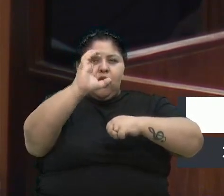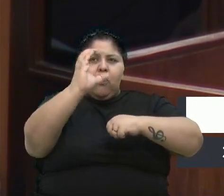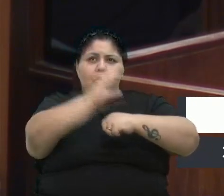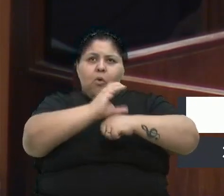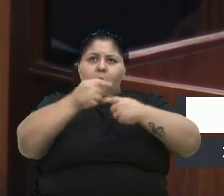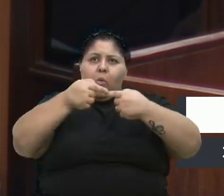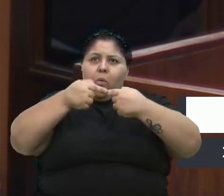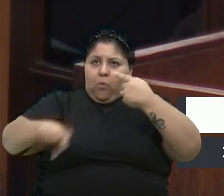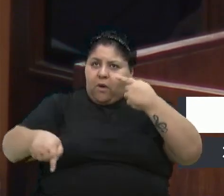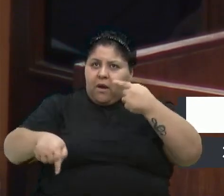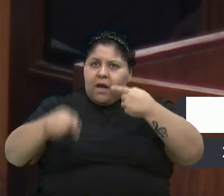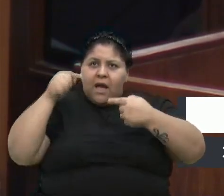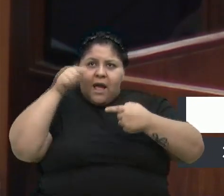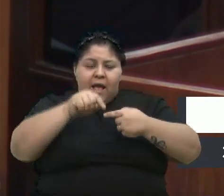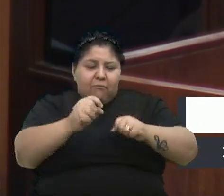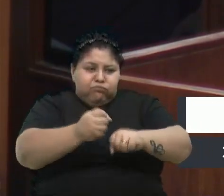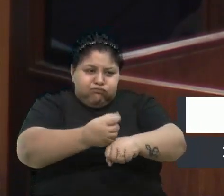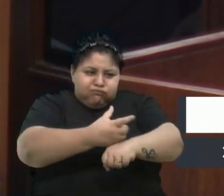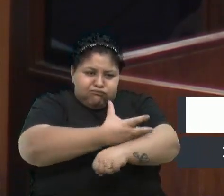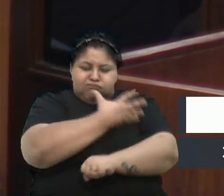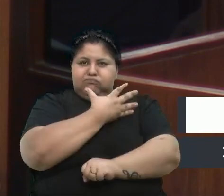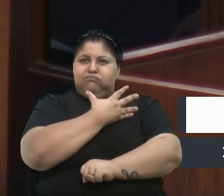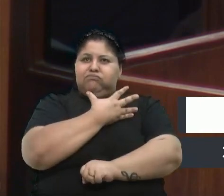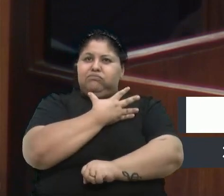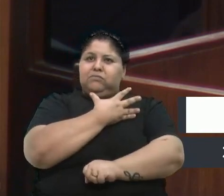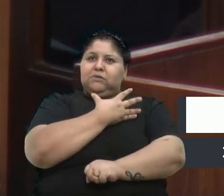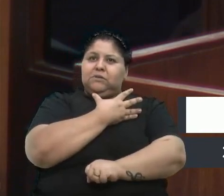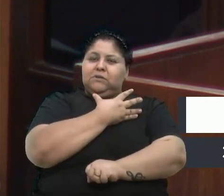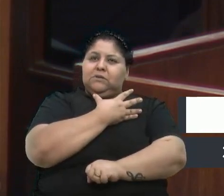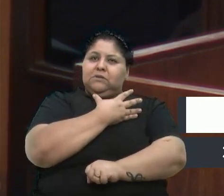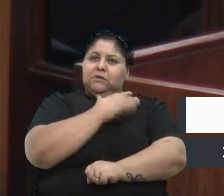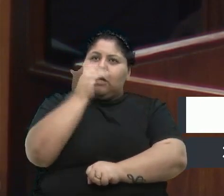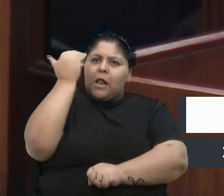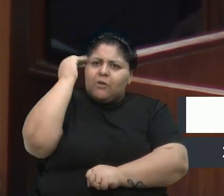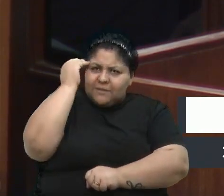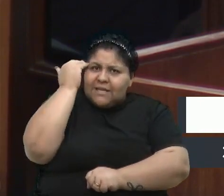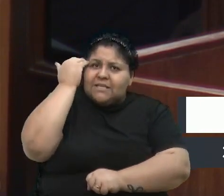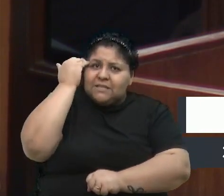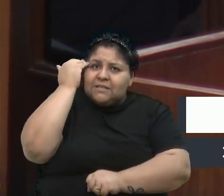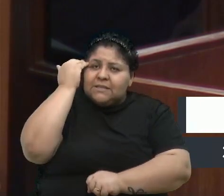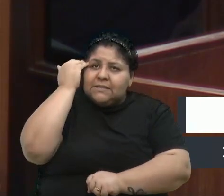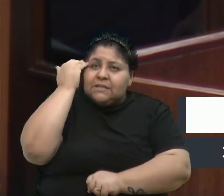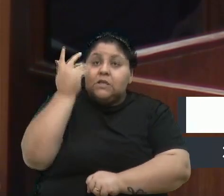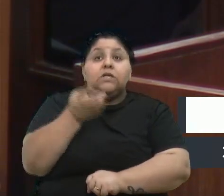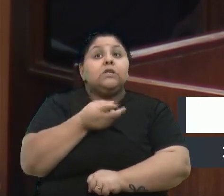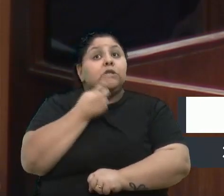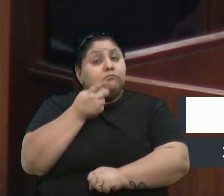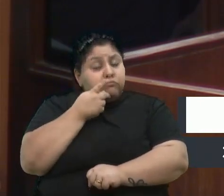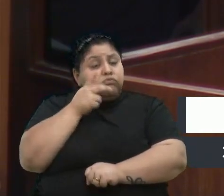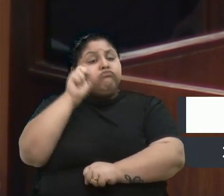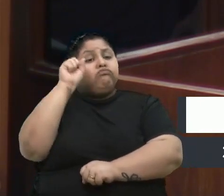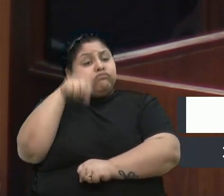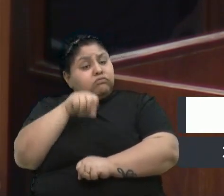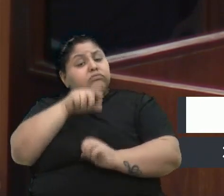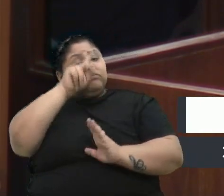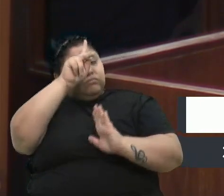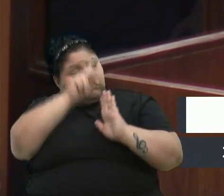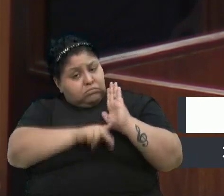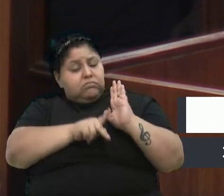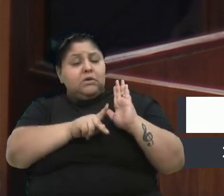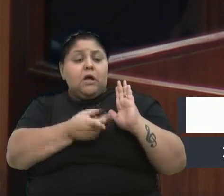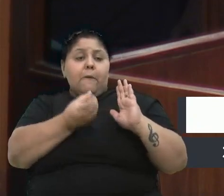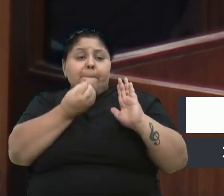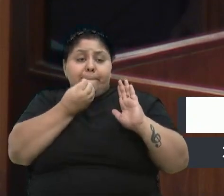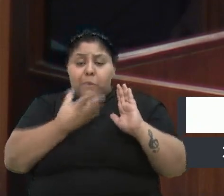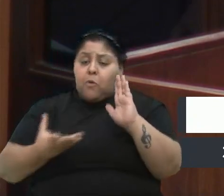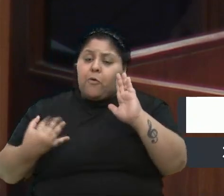Aquilo me emocionou de uma forma, pelo entendimento deles, ou de dizer, sim, esse projeto vale aqui, e